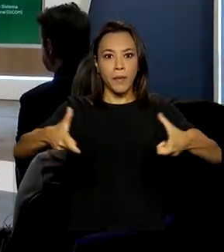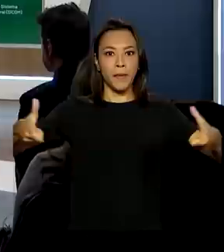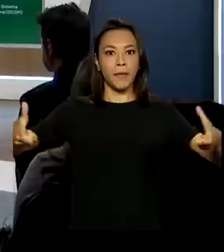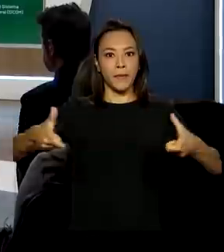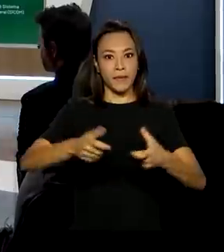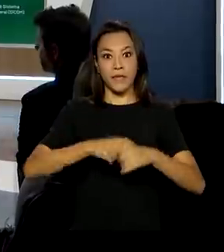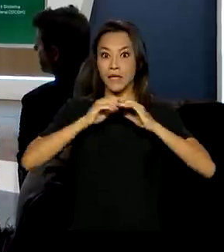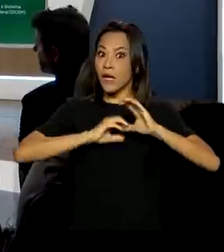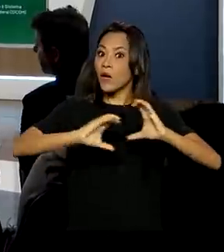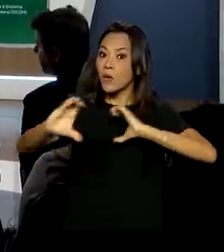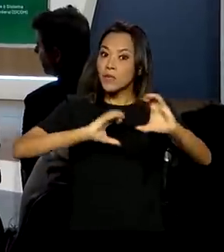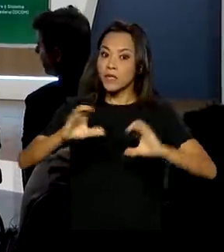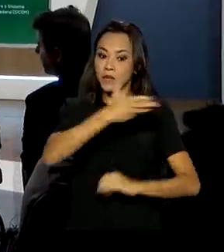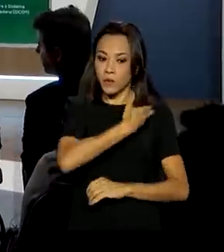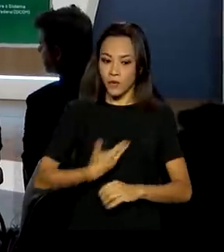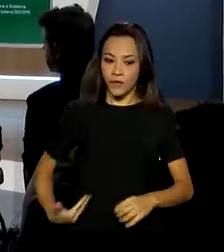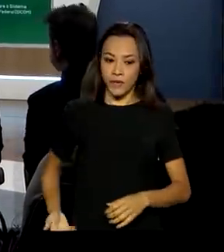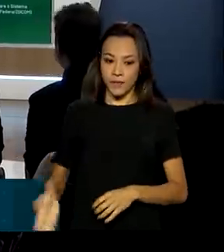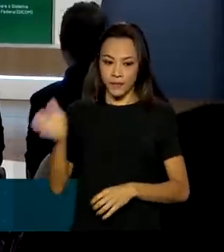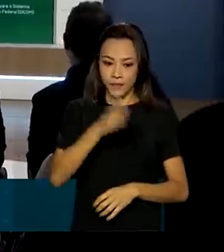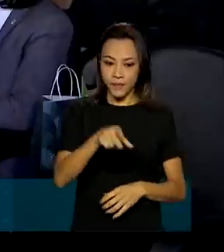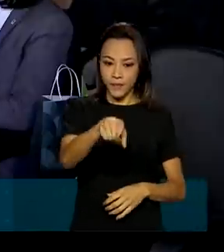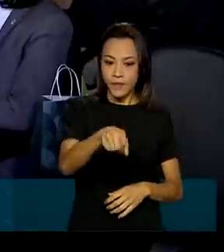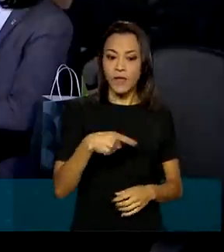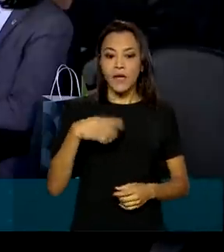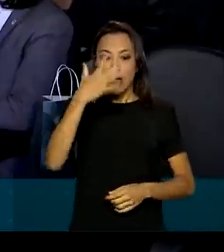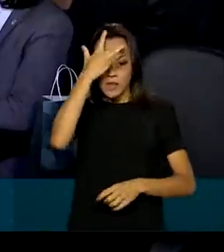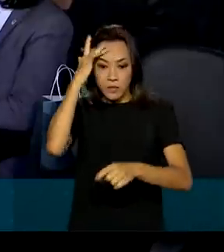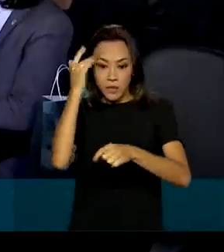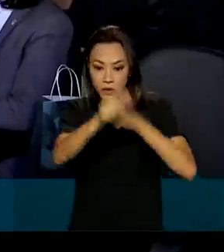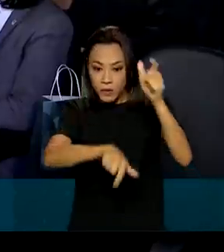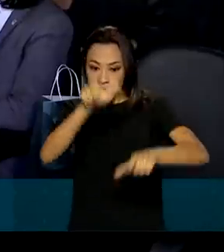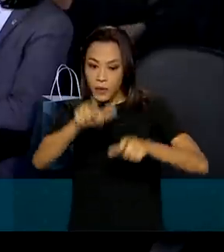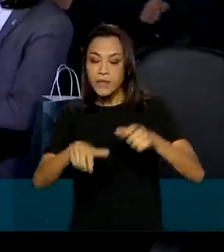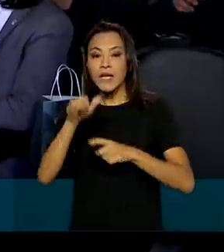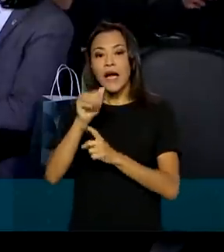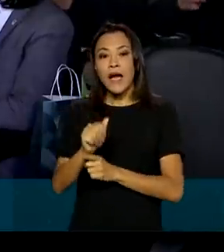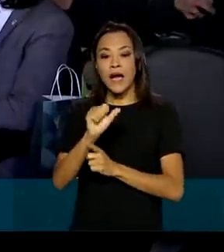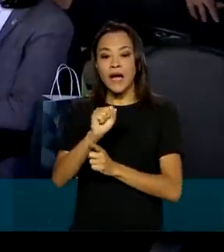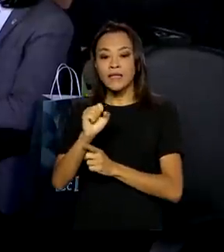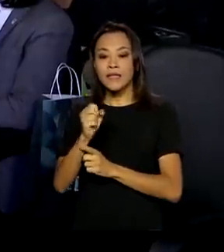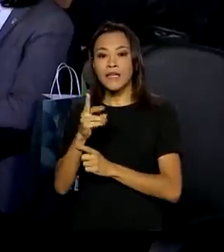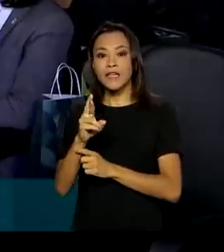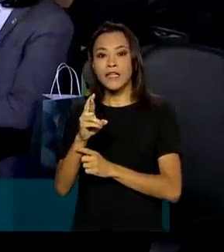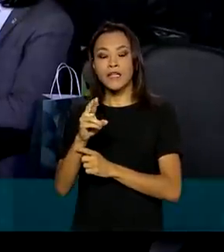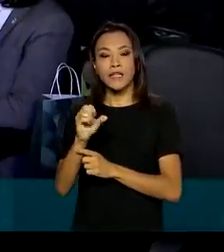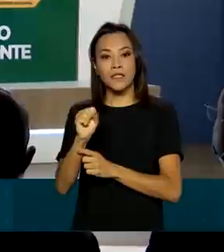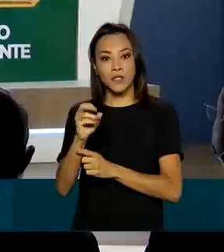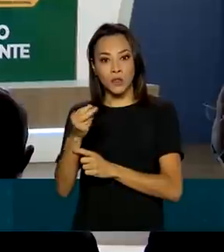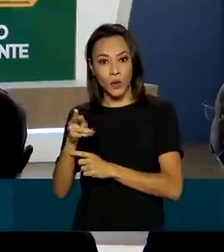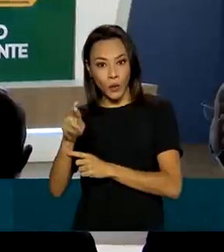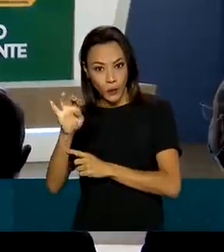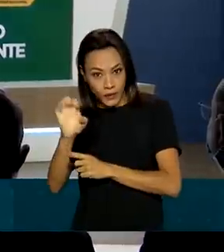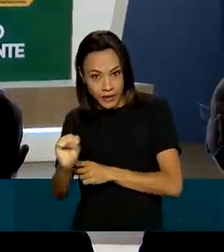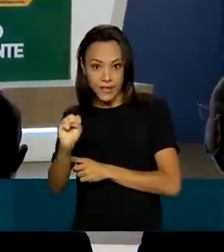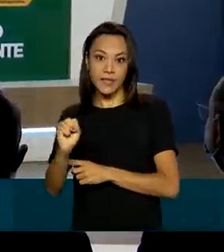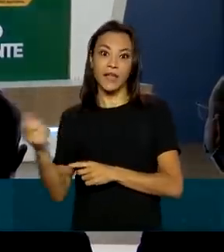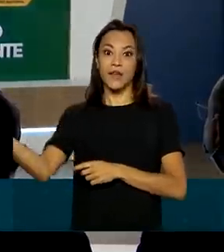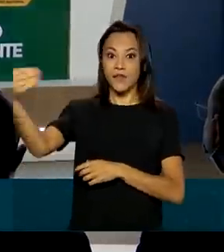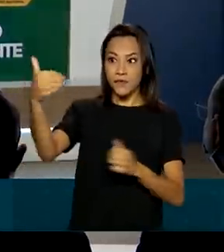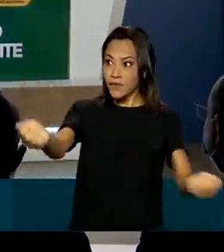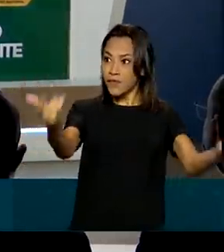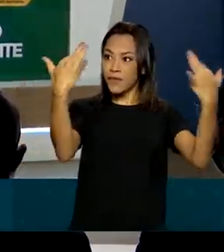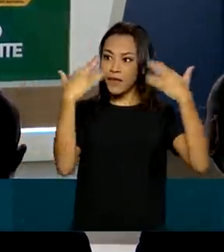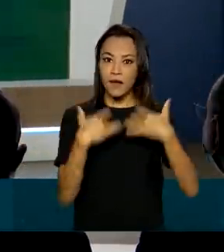Os assessores de comunicação do Governo Federal tiveram a oportunidade de descobrir o universo que é a Empresa